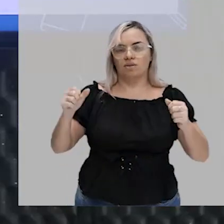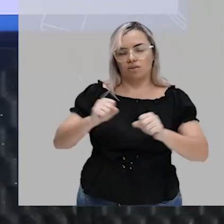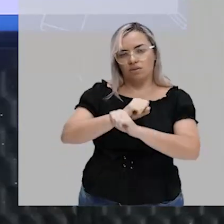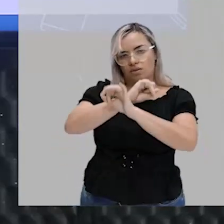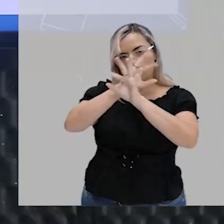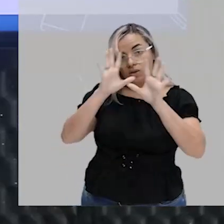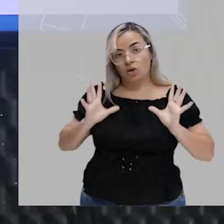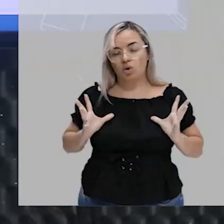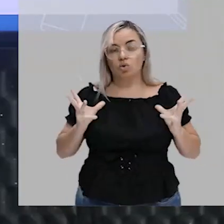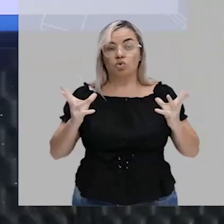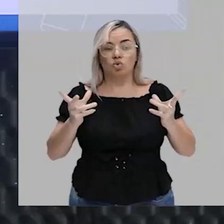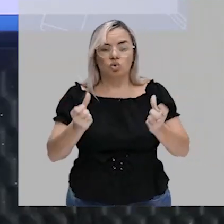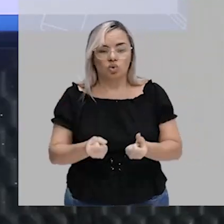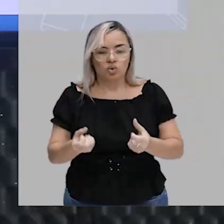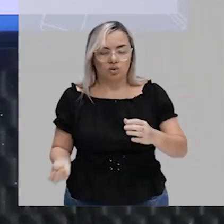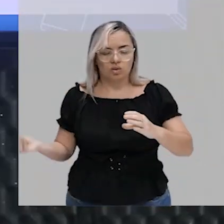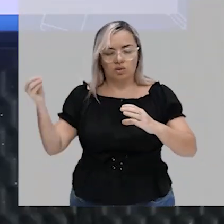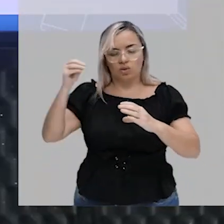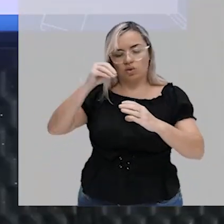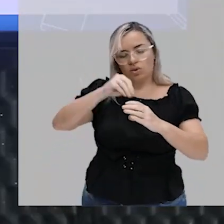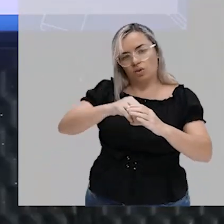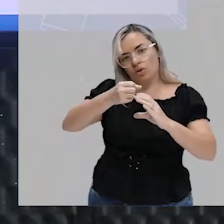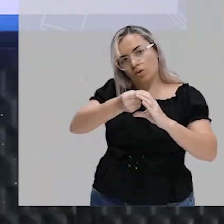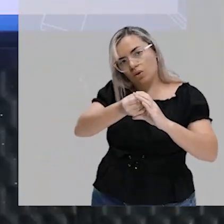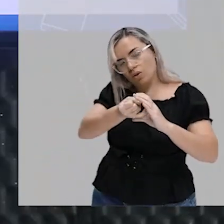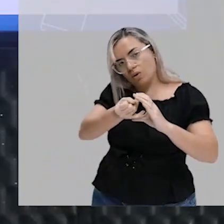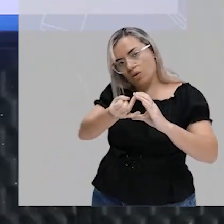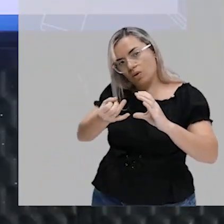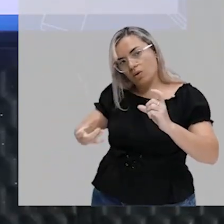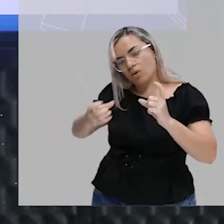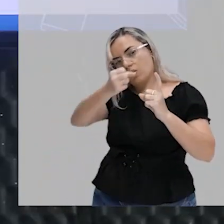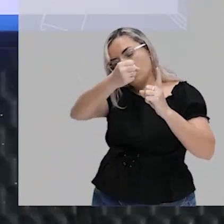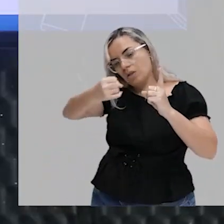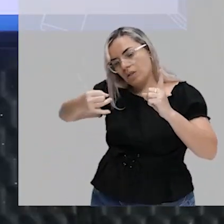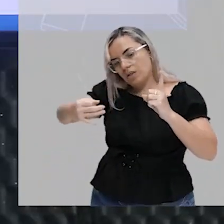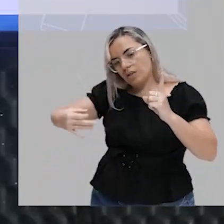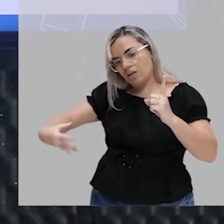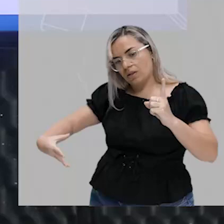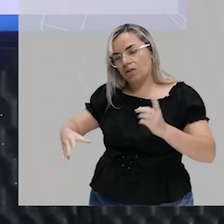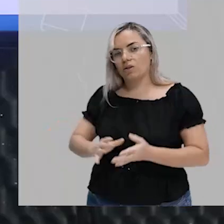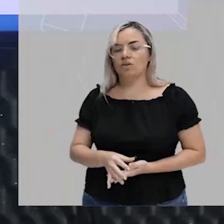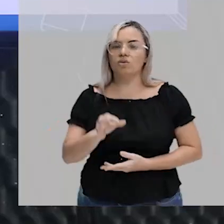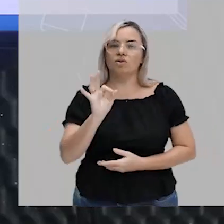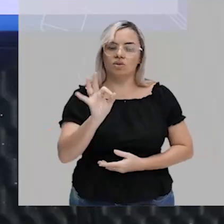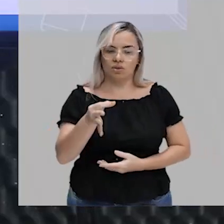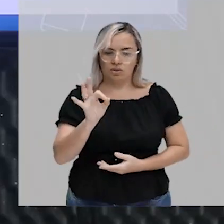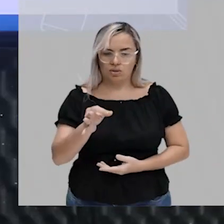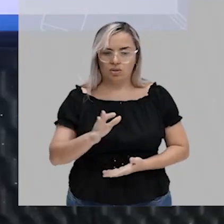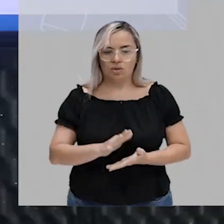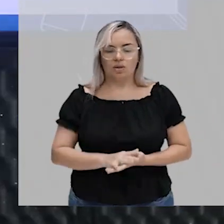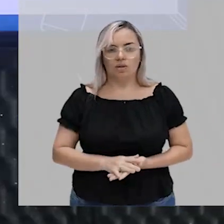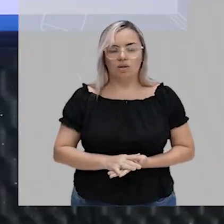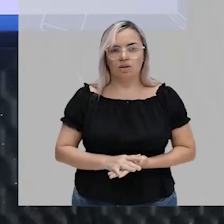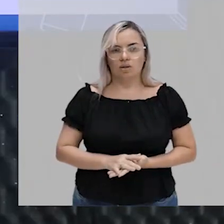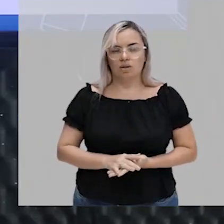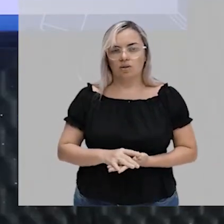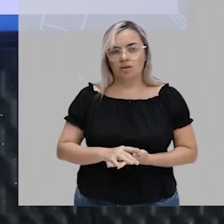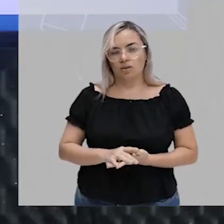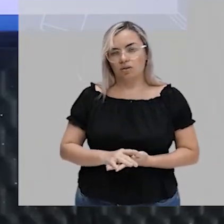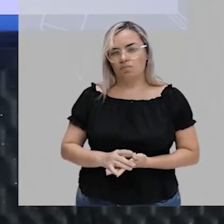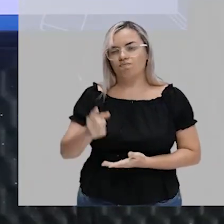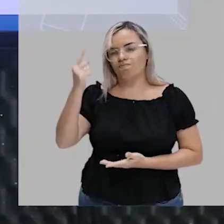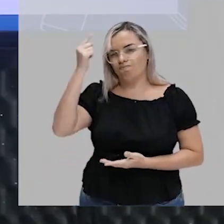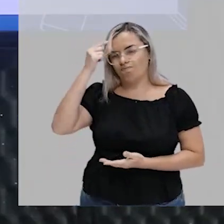que todos esses elementos que fazem parte aqui foram descritos, beleza, está tudo certo, tá bom? Então, fica essa